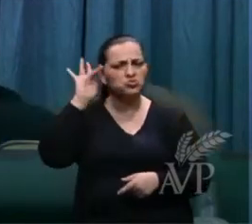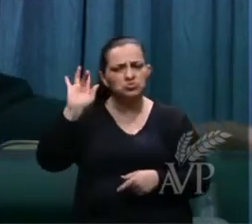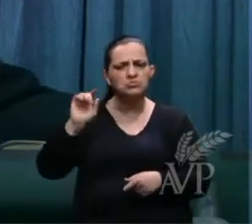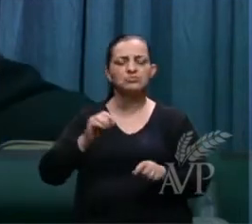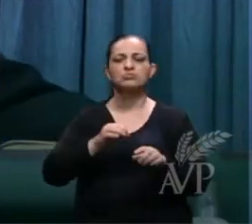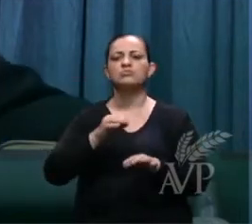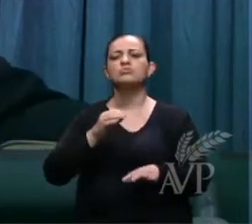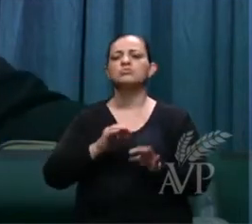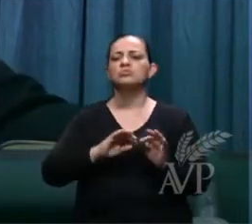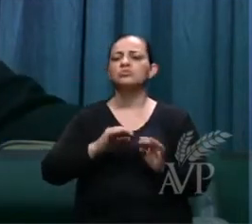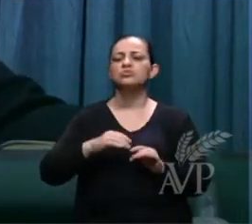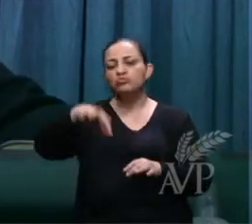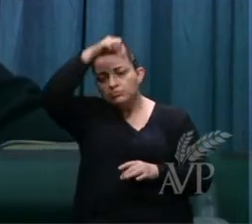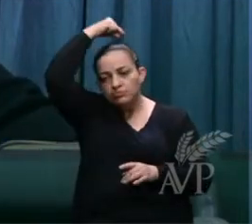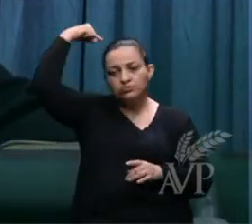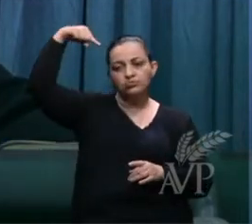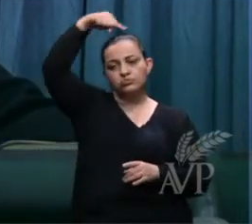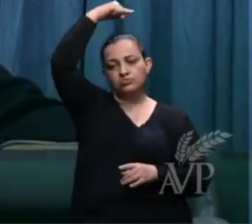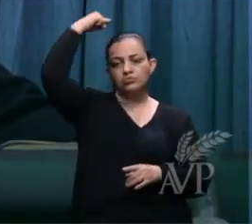estará julgando,